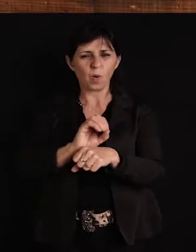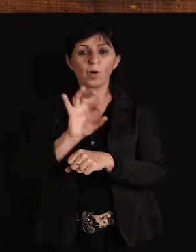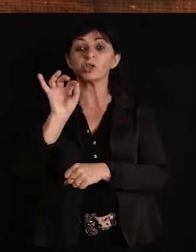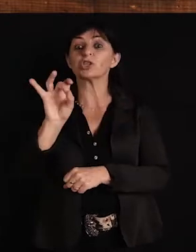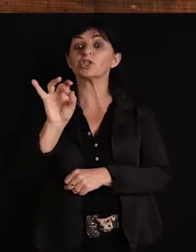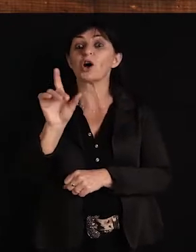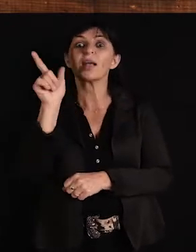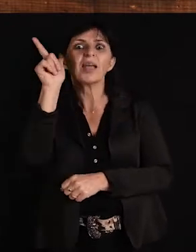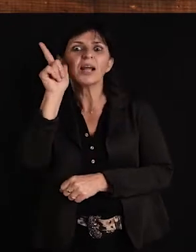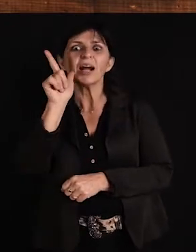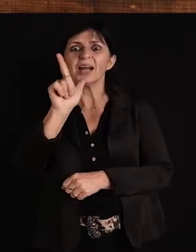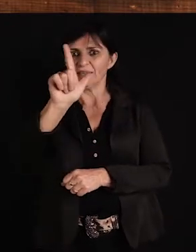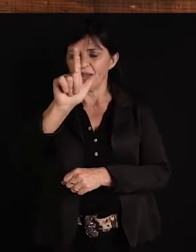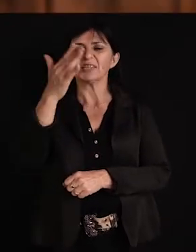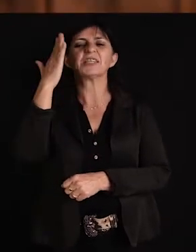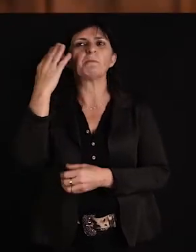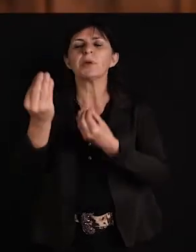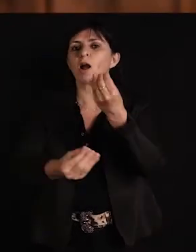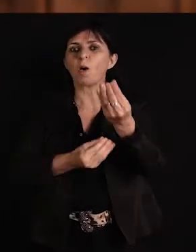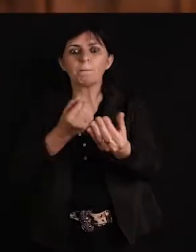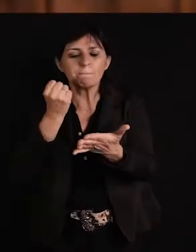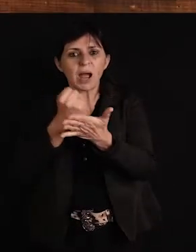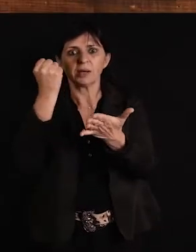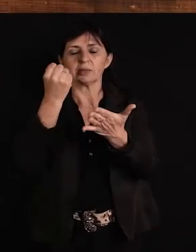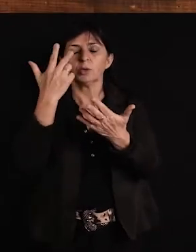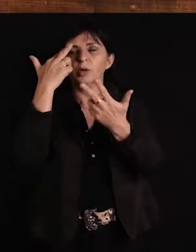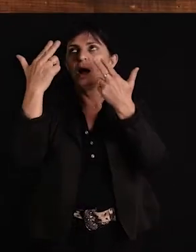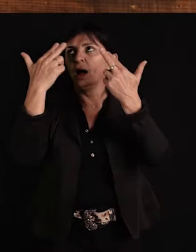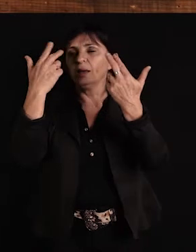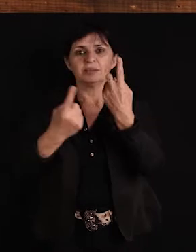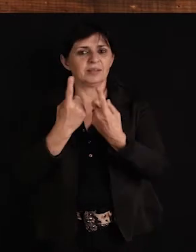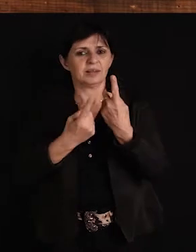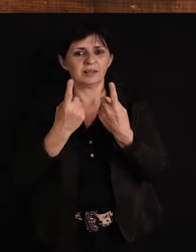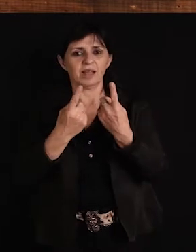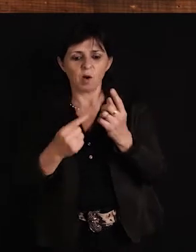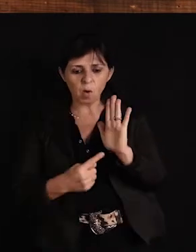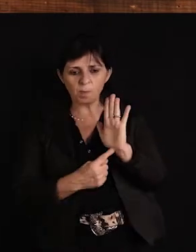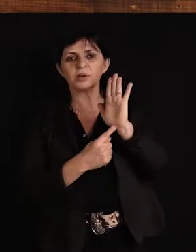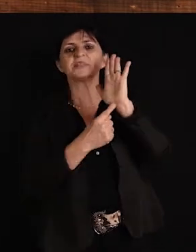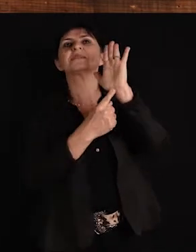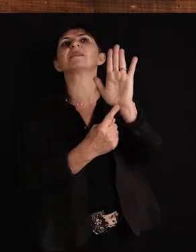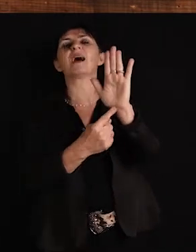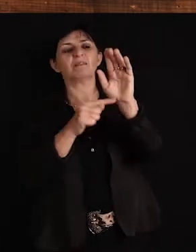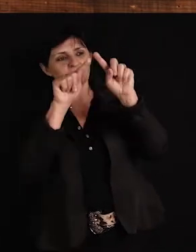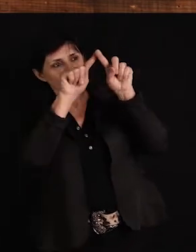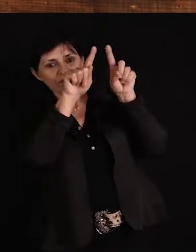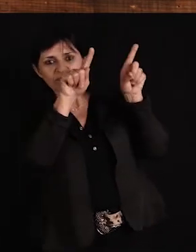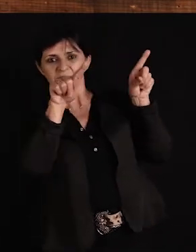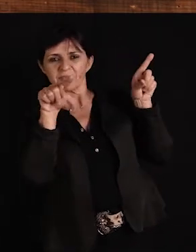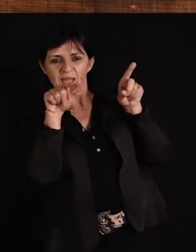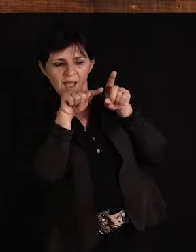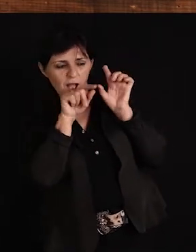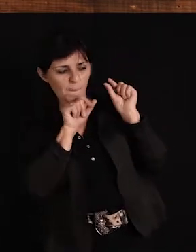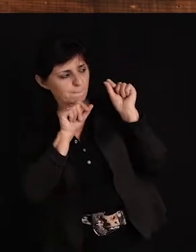sabe o quanto é marcante aquilo, o quanto aquilo é o sonho de cada um. Você erguer aquela plaquinha ali, um DVD de ouro, 50